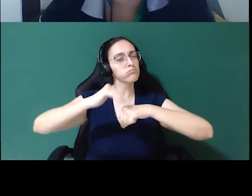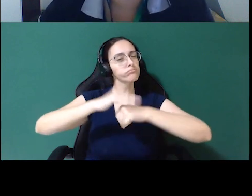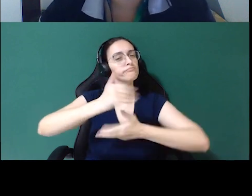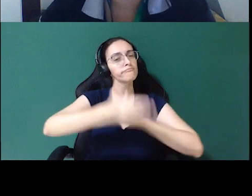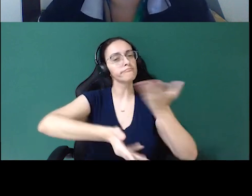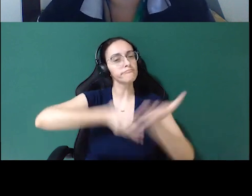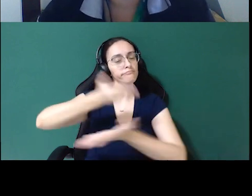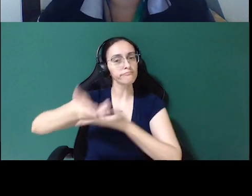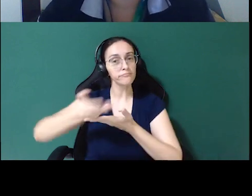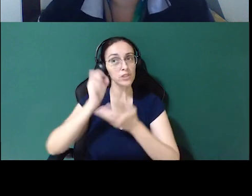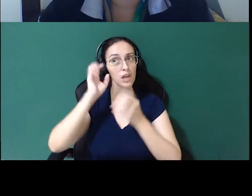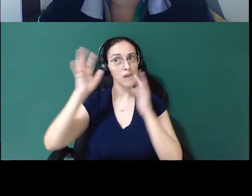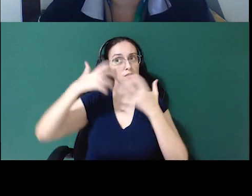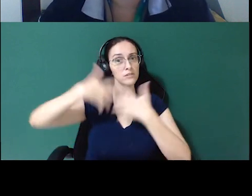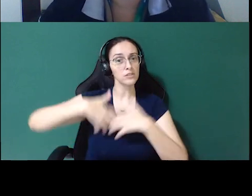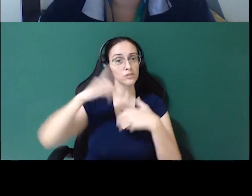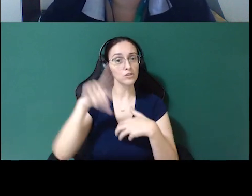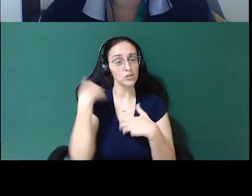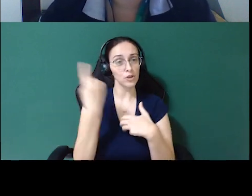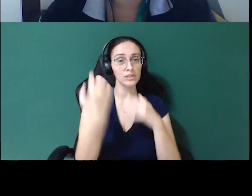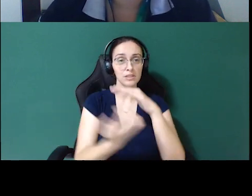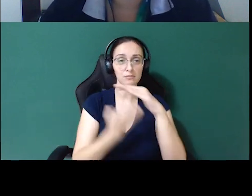empresas como um todo, né.